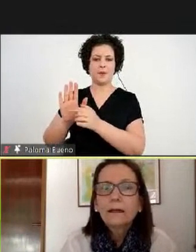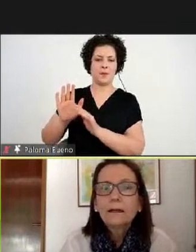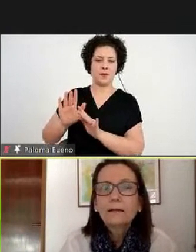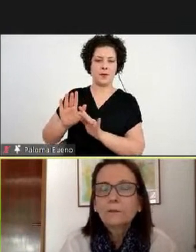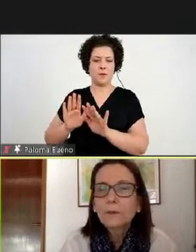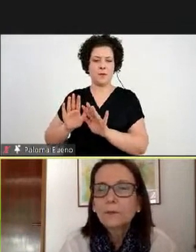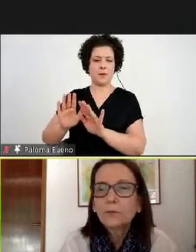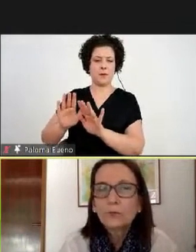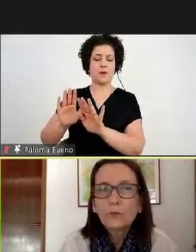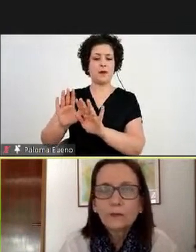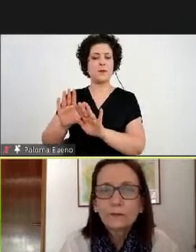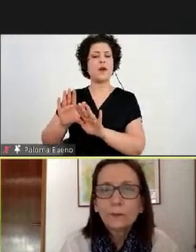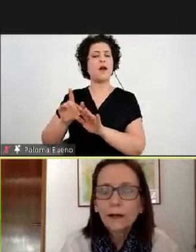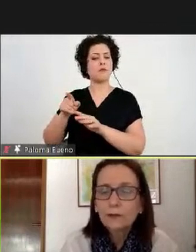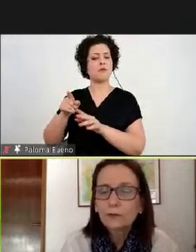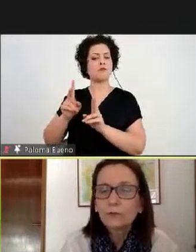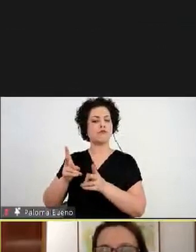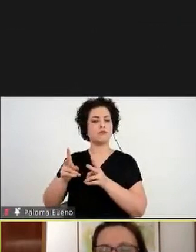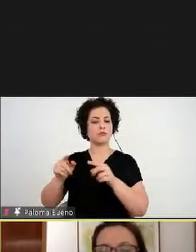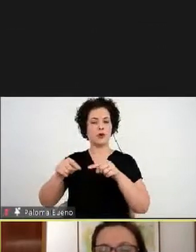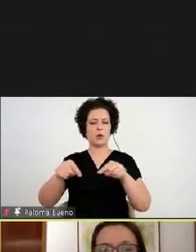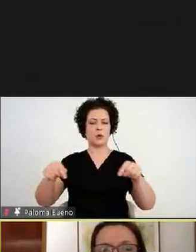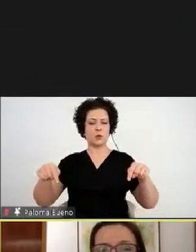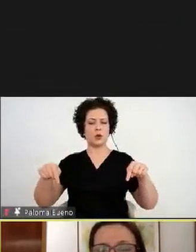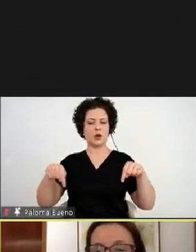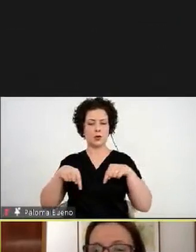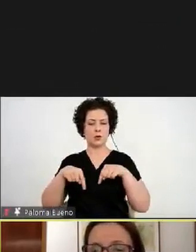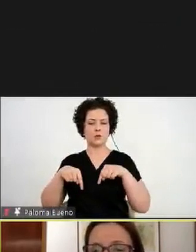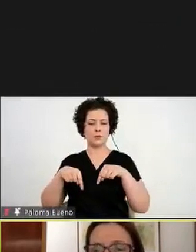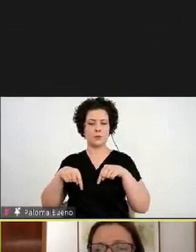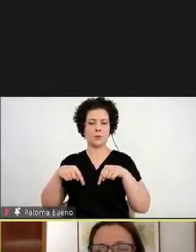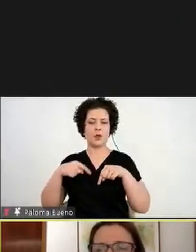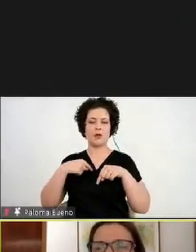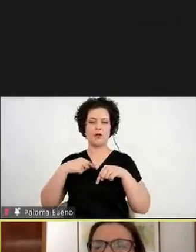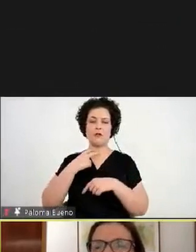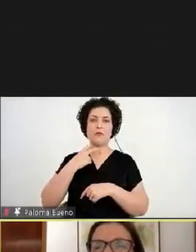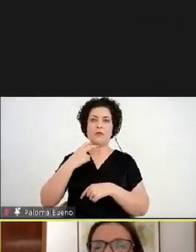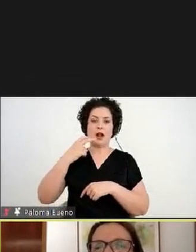nesse mesmo espaço, estou falando muito alto,